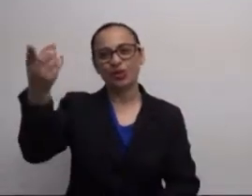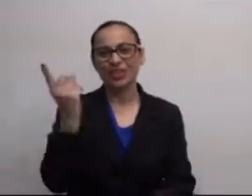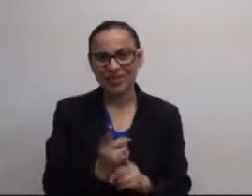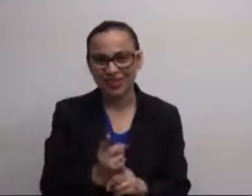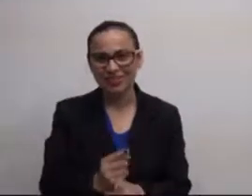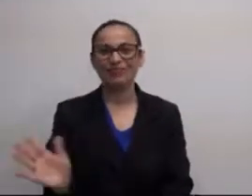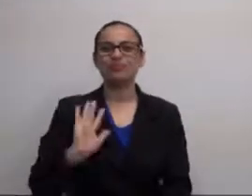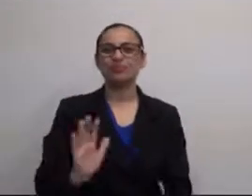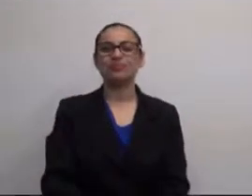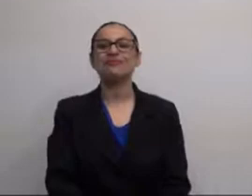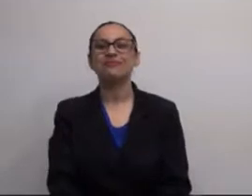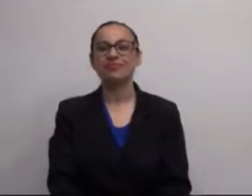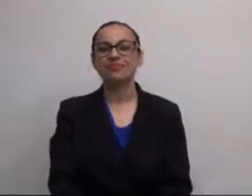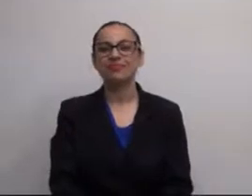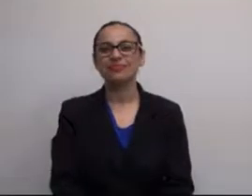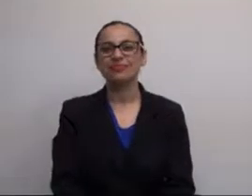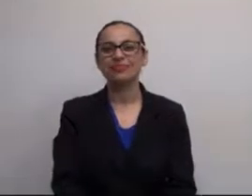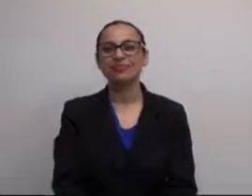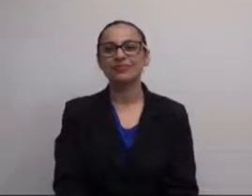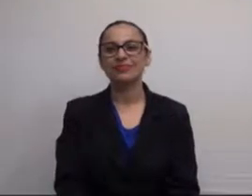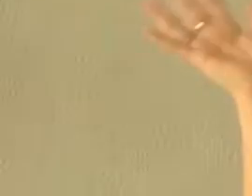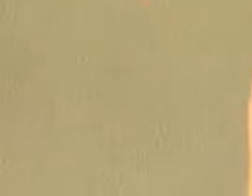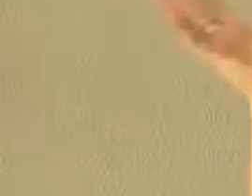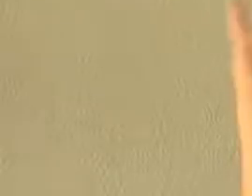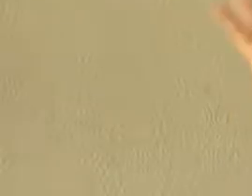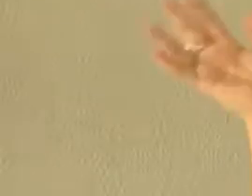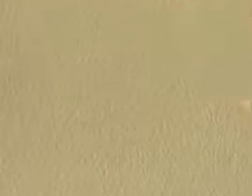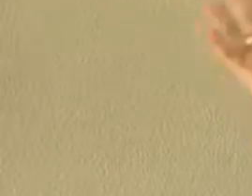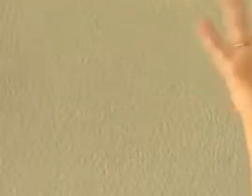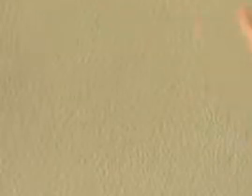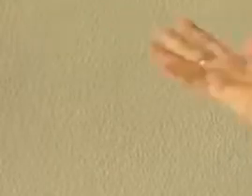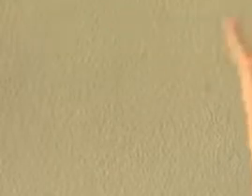interesse que vocês tiverem. Sucesso na carreira! Tchau, tchau! Até a próxima!